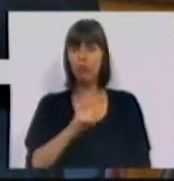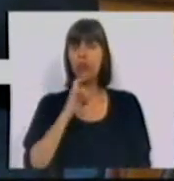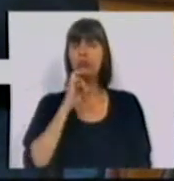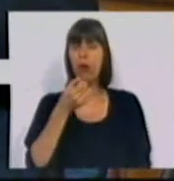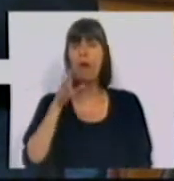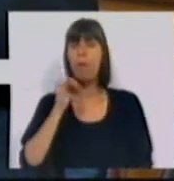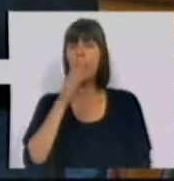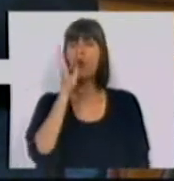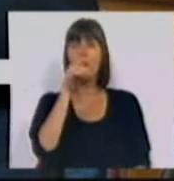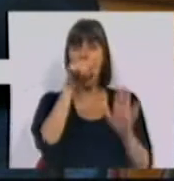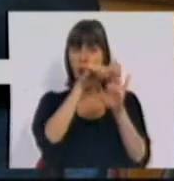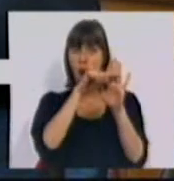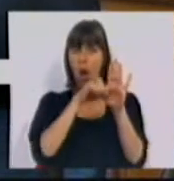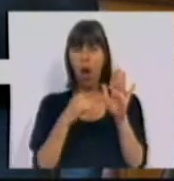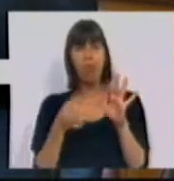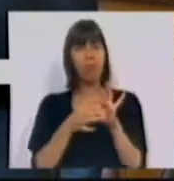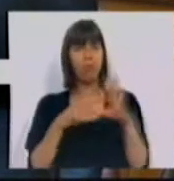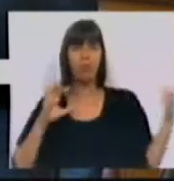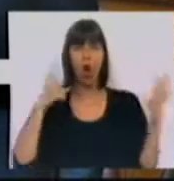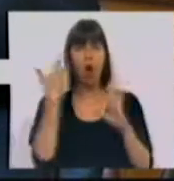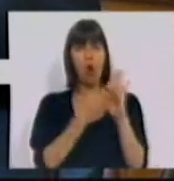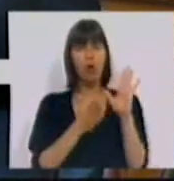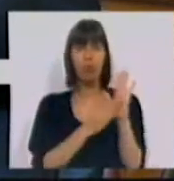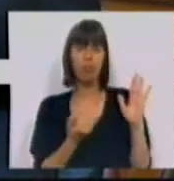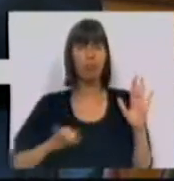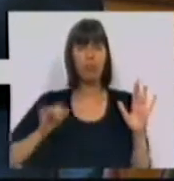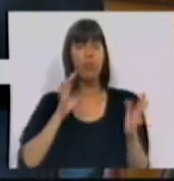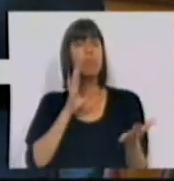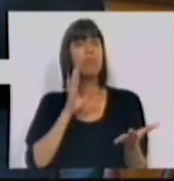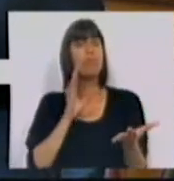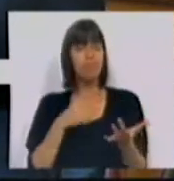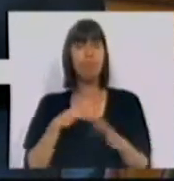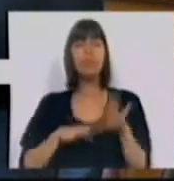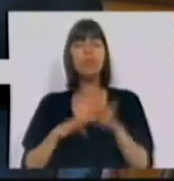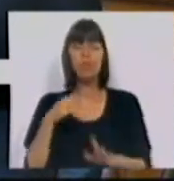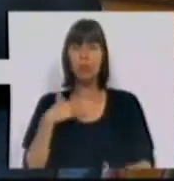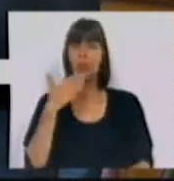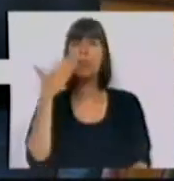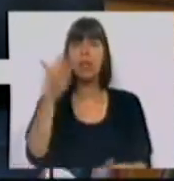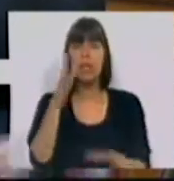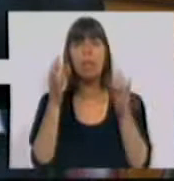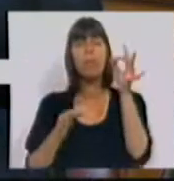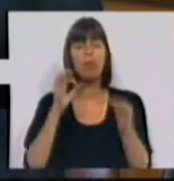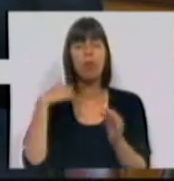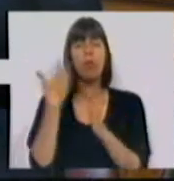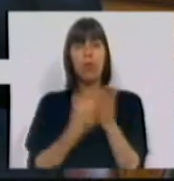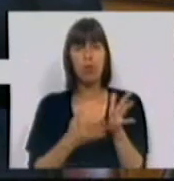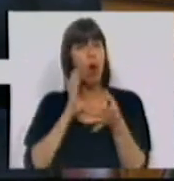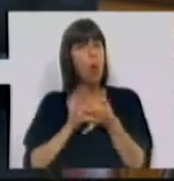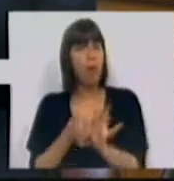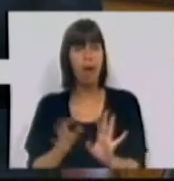Nós dissemos que essa norma era inconstitucional. E, em coerência, fizemos esse pedido ao Tribunal Constitucional.